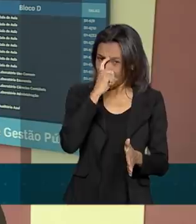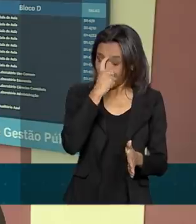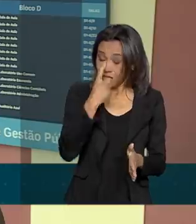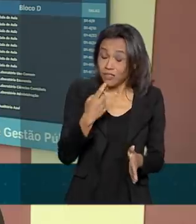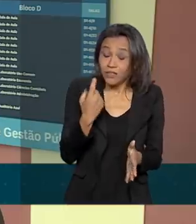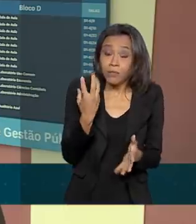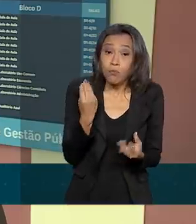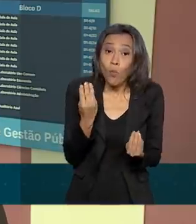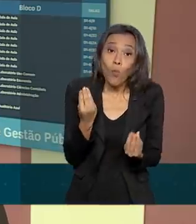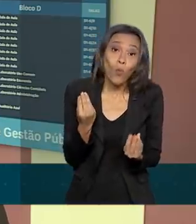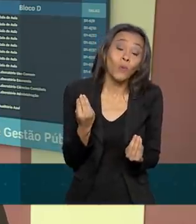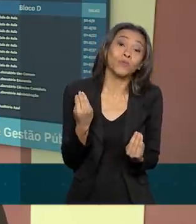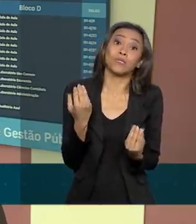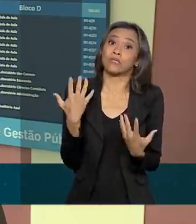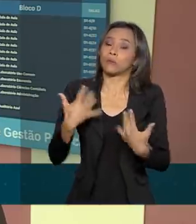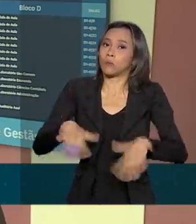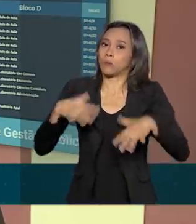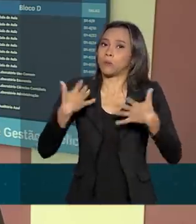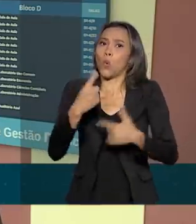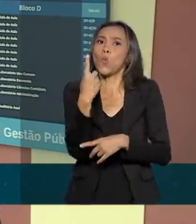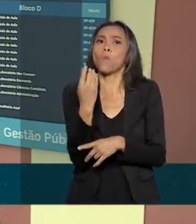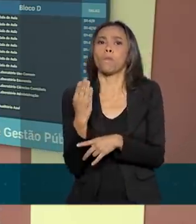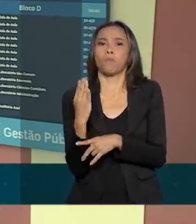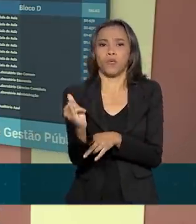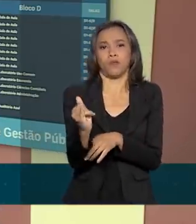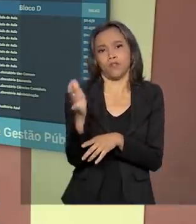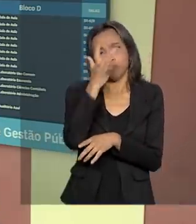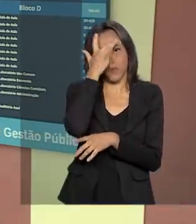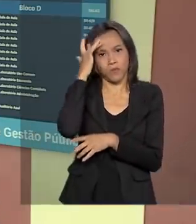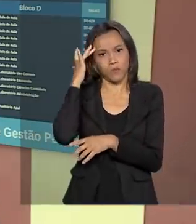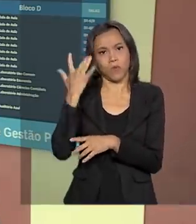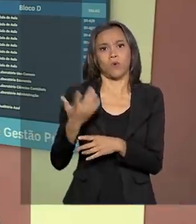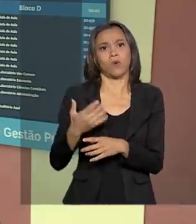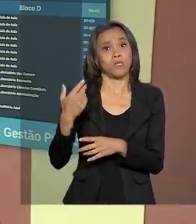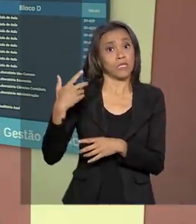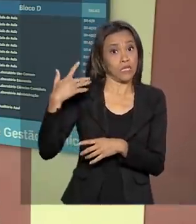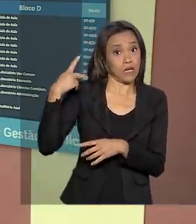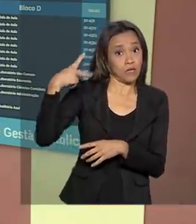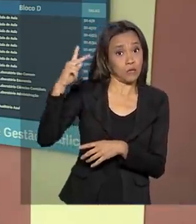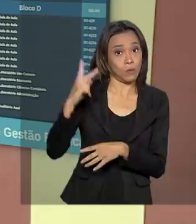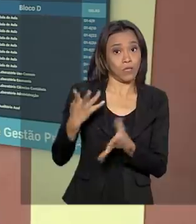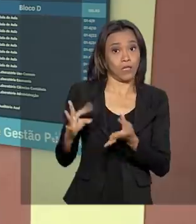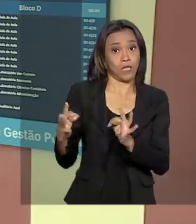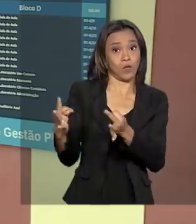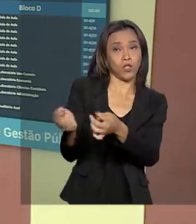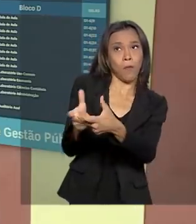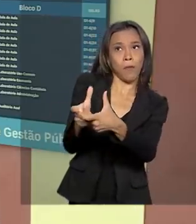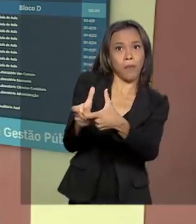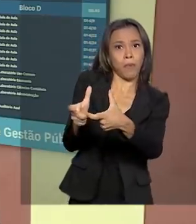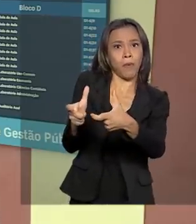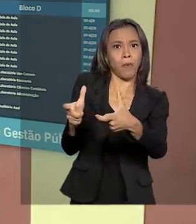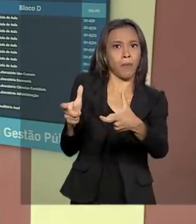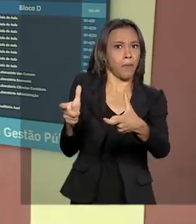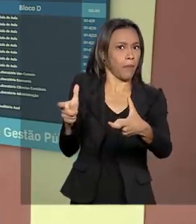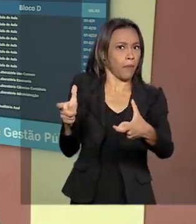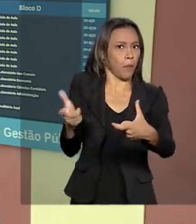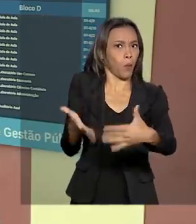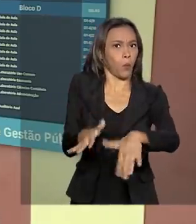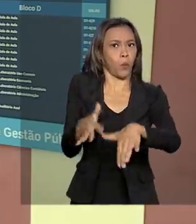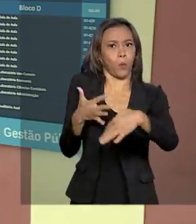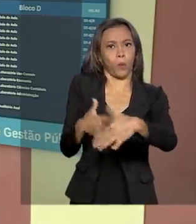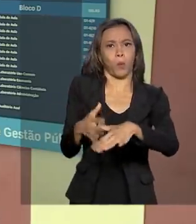bilhão de pessoas. É um país que vem crescendo tecnologicamente de forma de absurda nos últimos